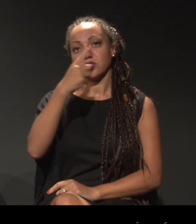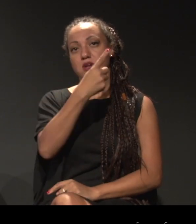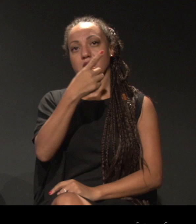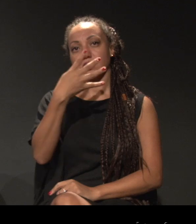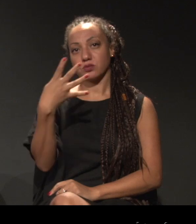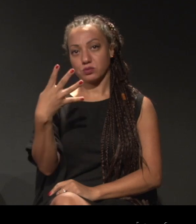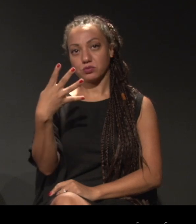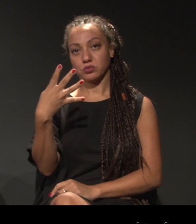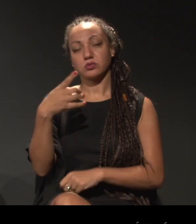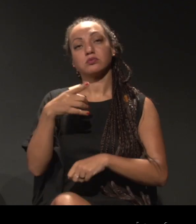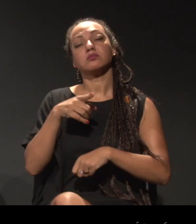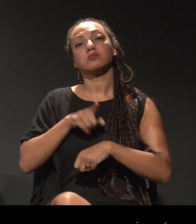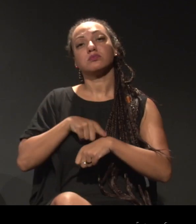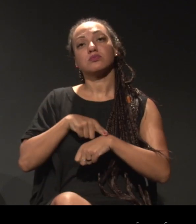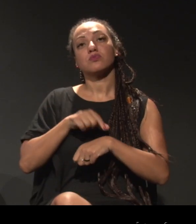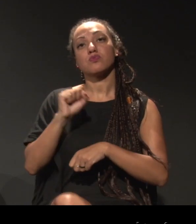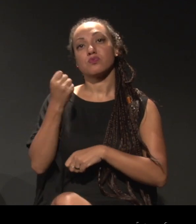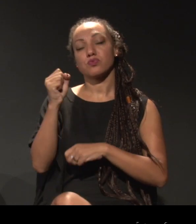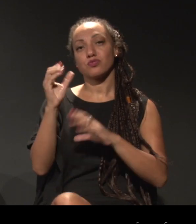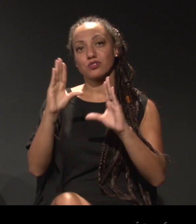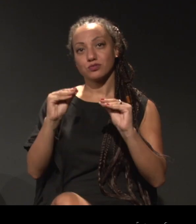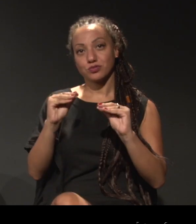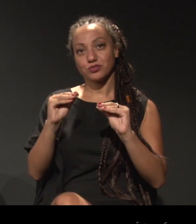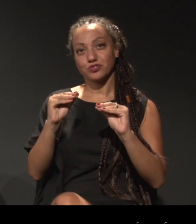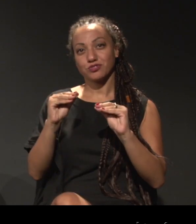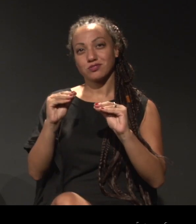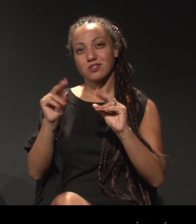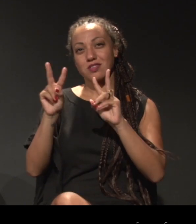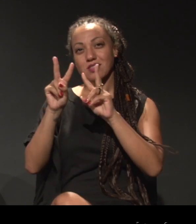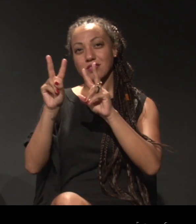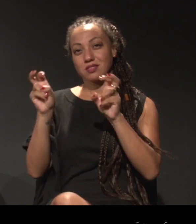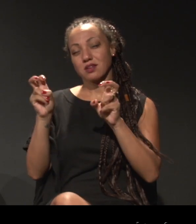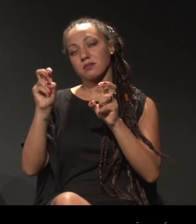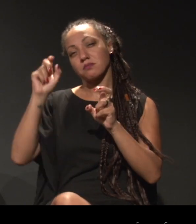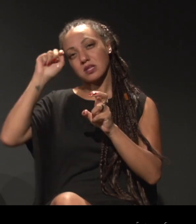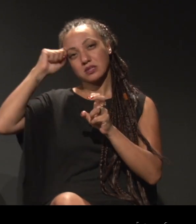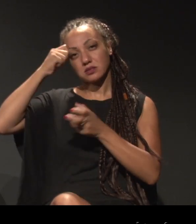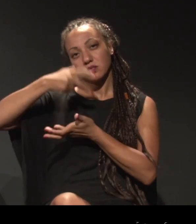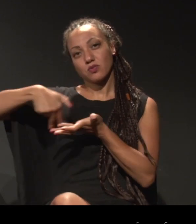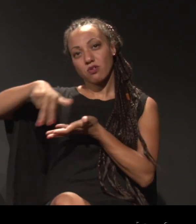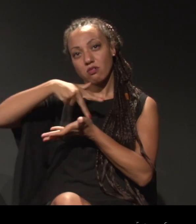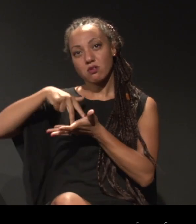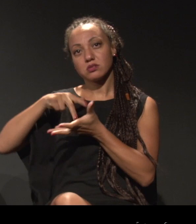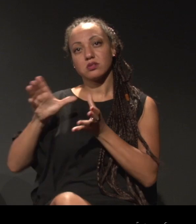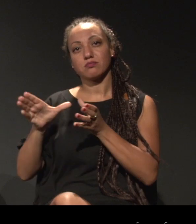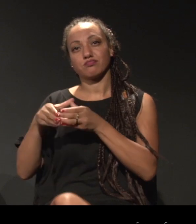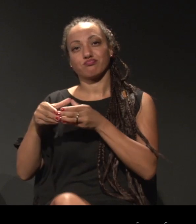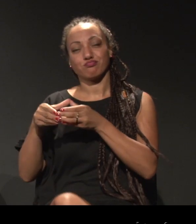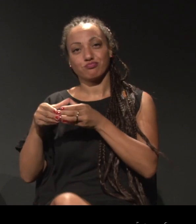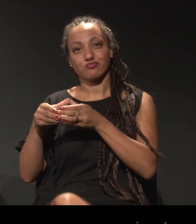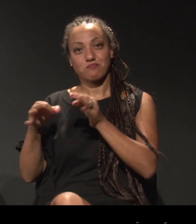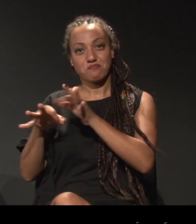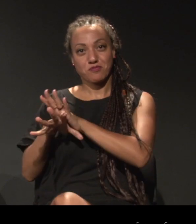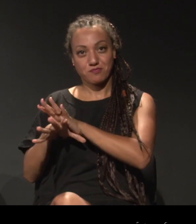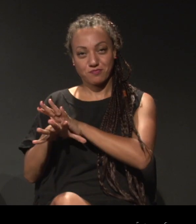horas, que vai fechar esse ciclo do negro na dança para os diálogos ausentes.